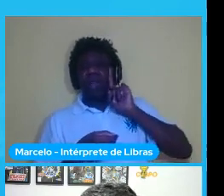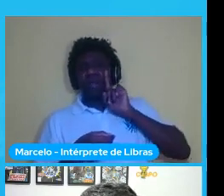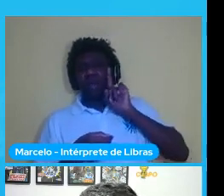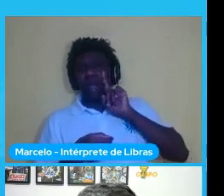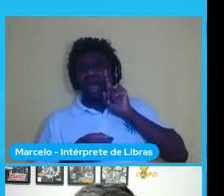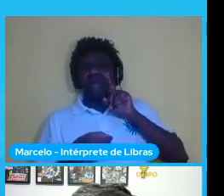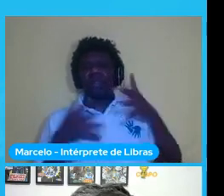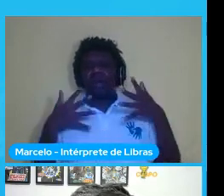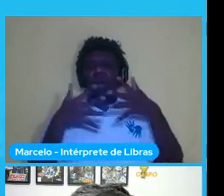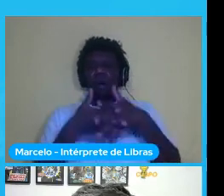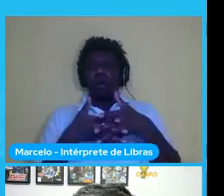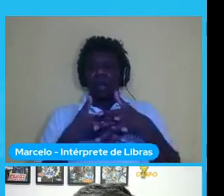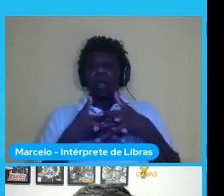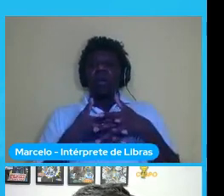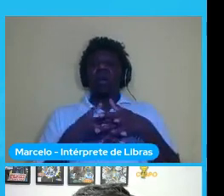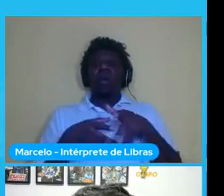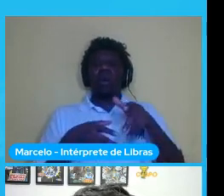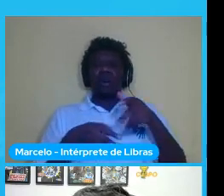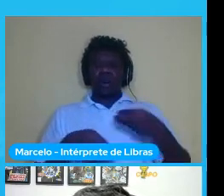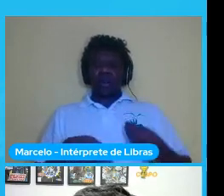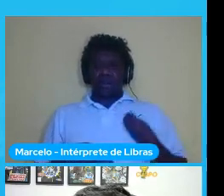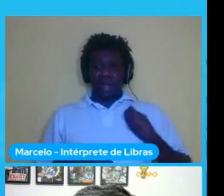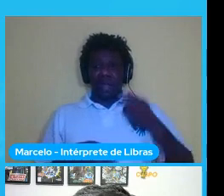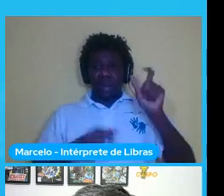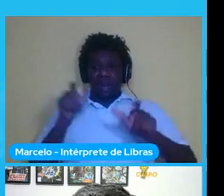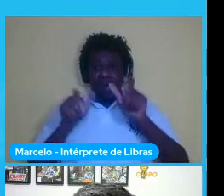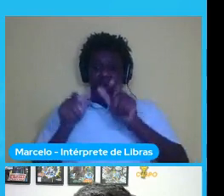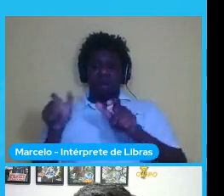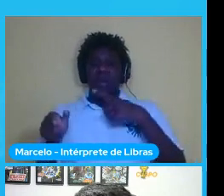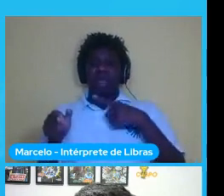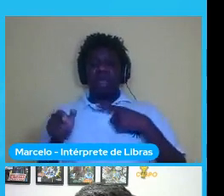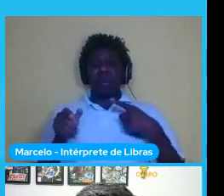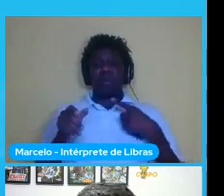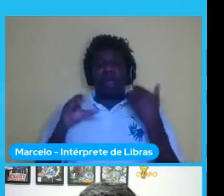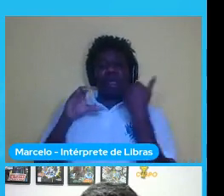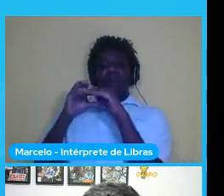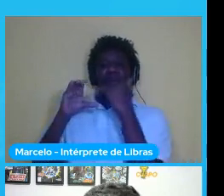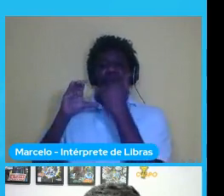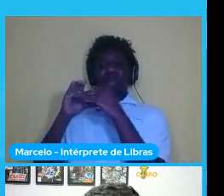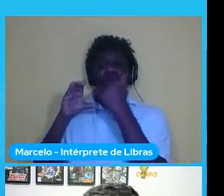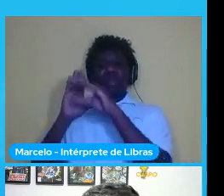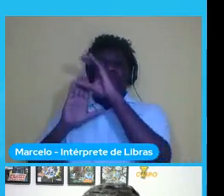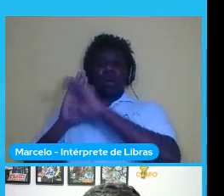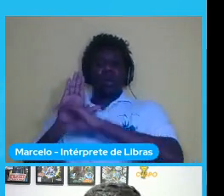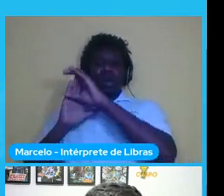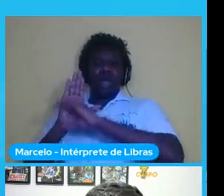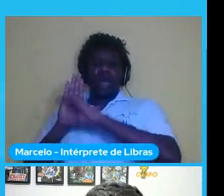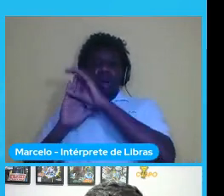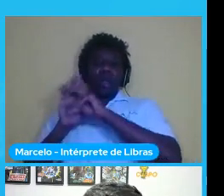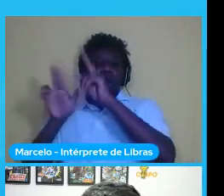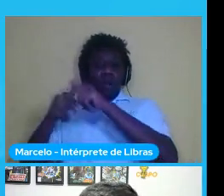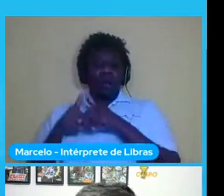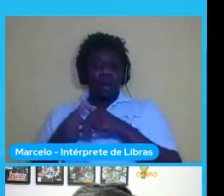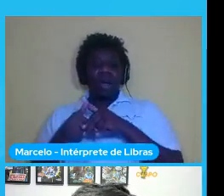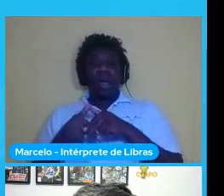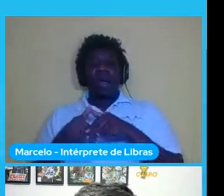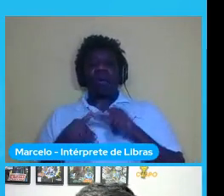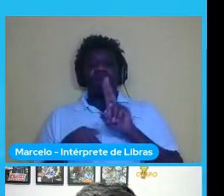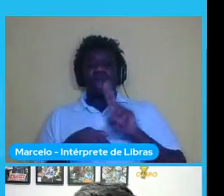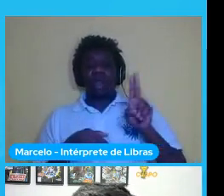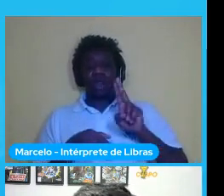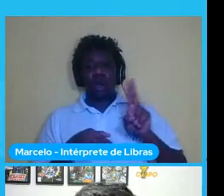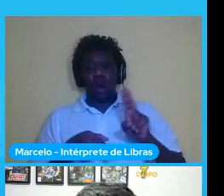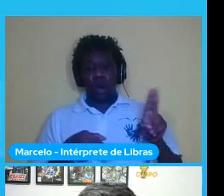enviavam currículo para empresas e por causa de nomes as pessoas tinham